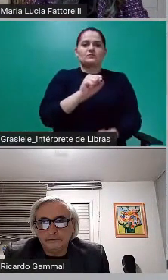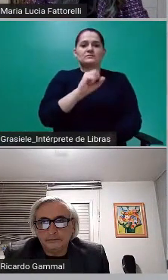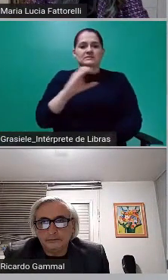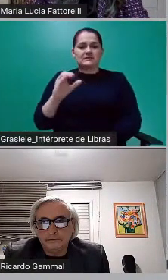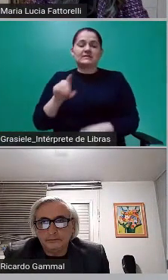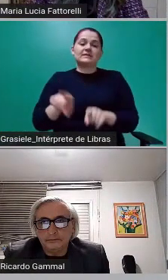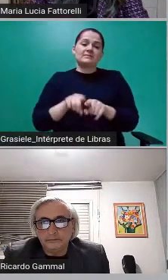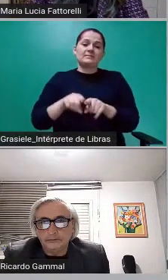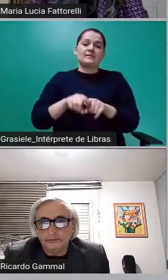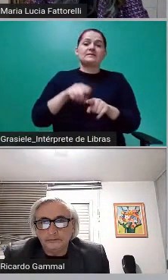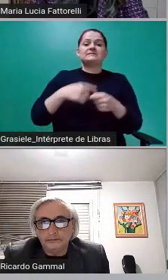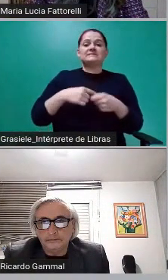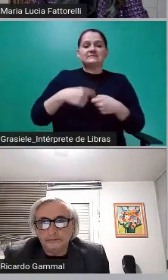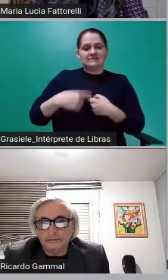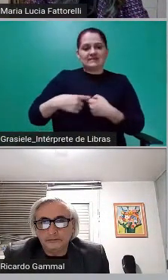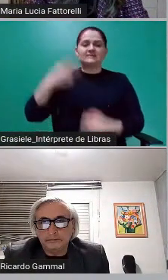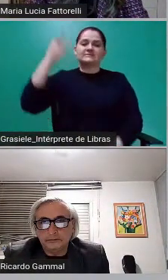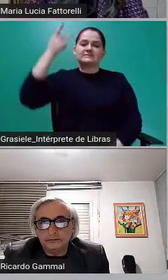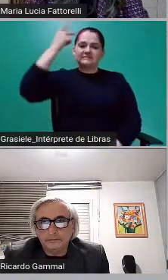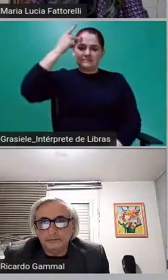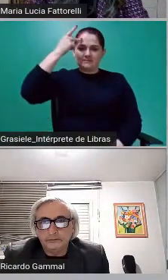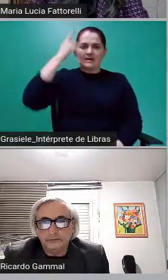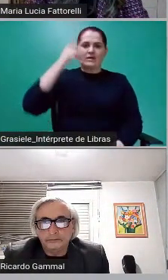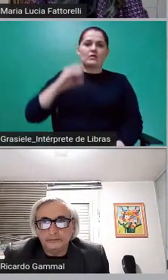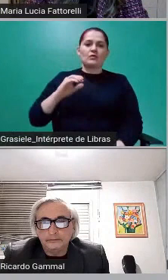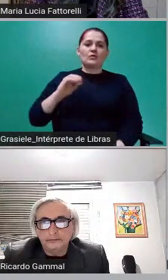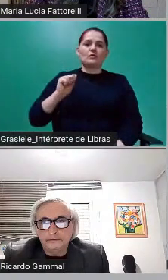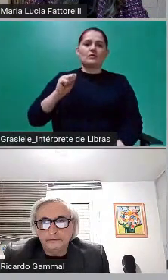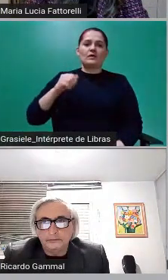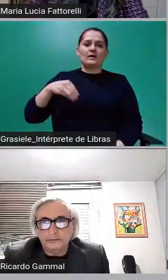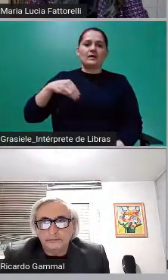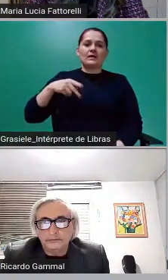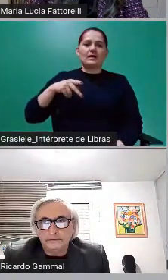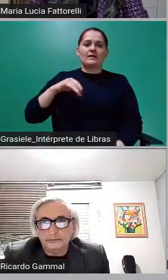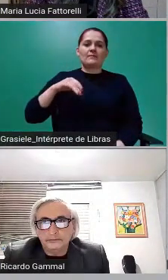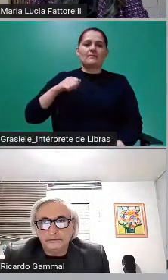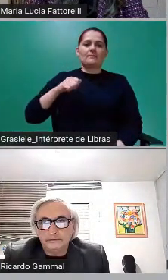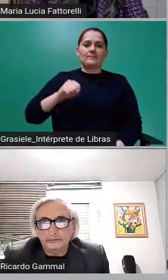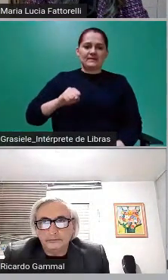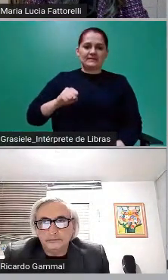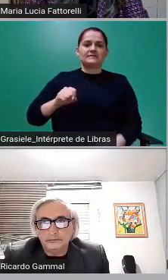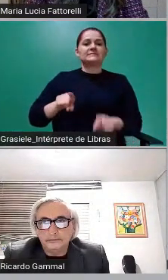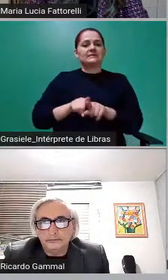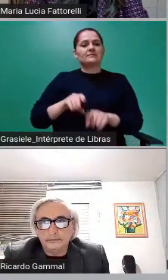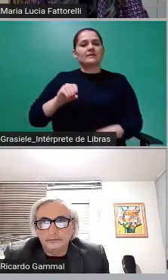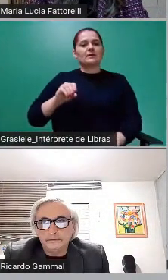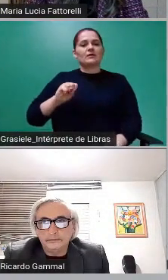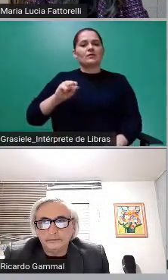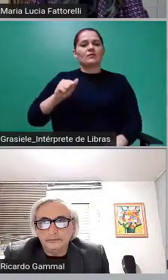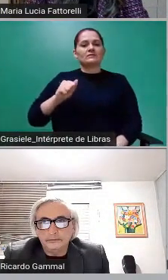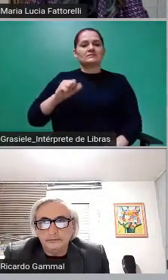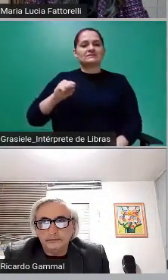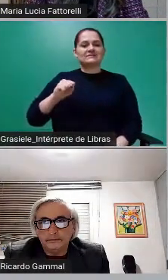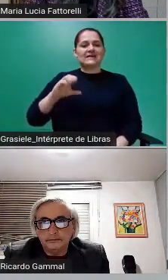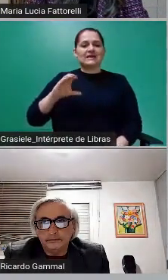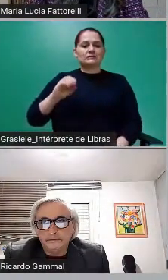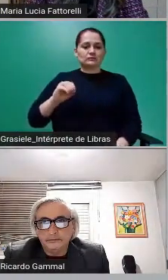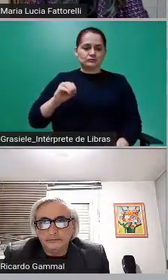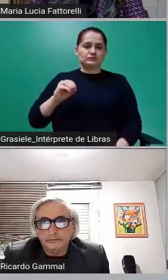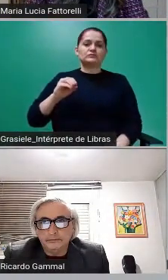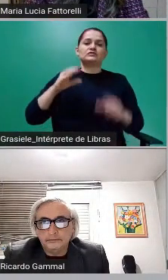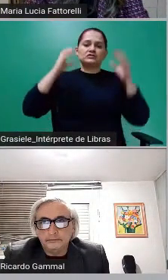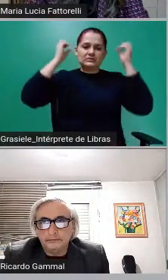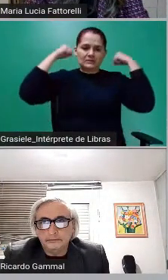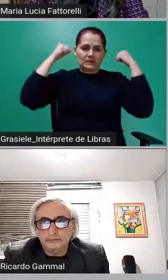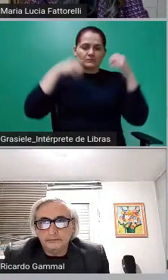Em 2001 e 2002, nós tivemos também a CPI da dívida pública na Câmara dos Vereadores de São